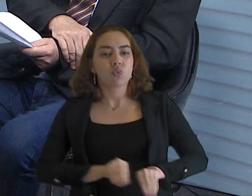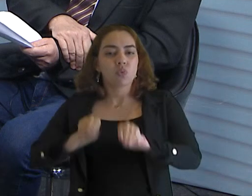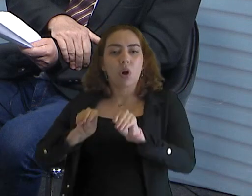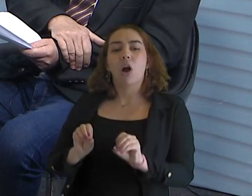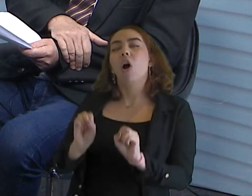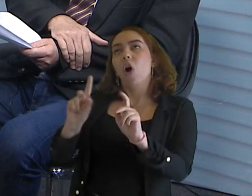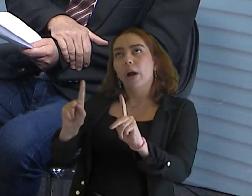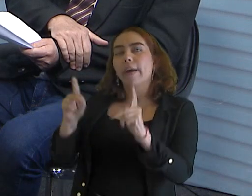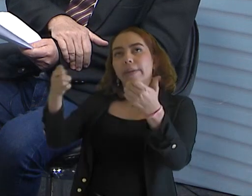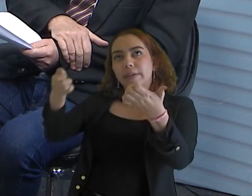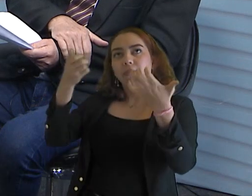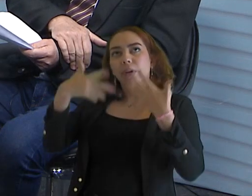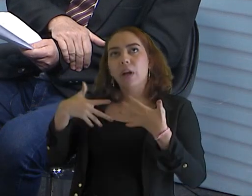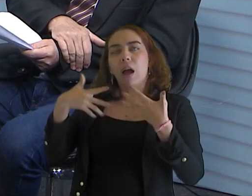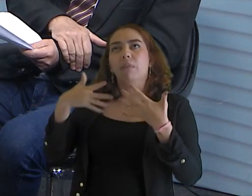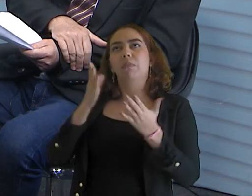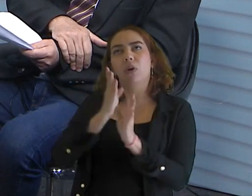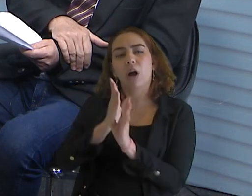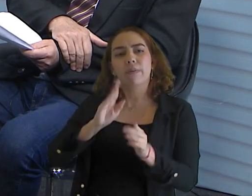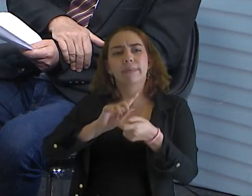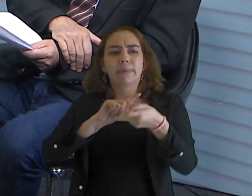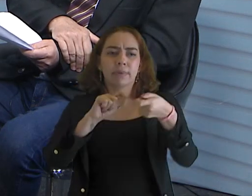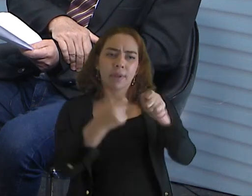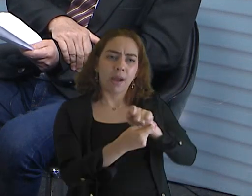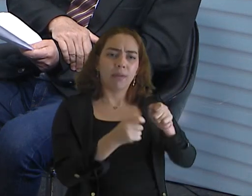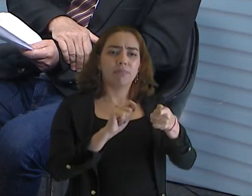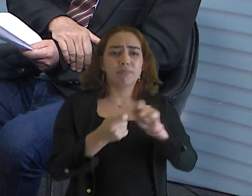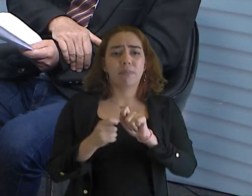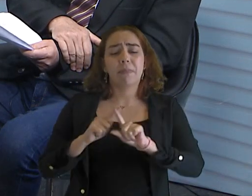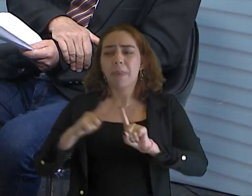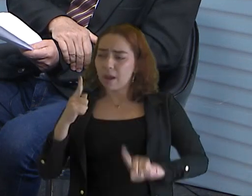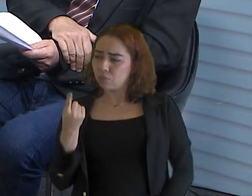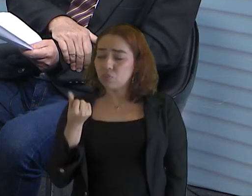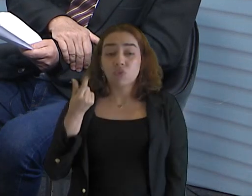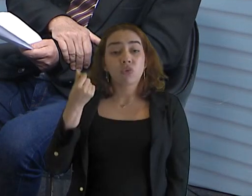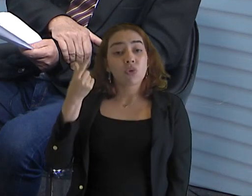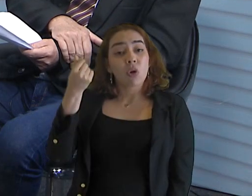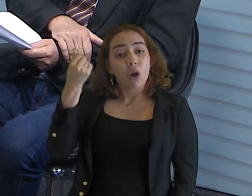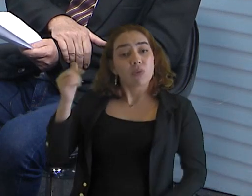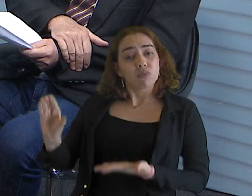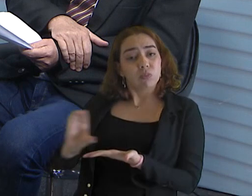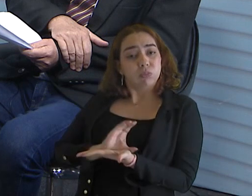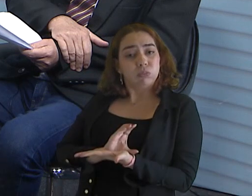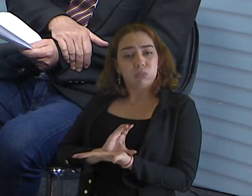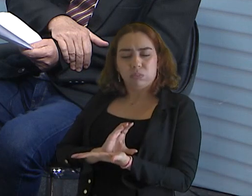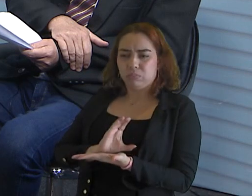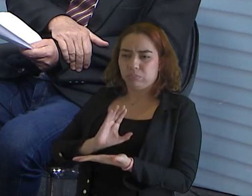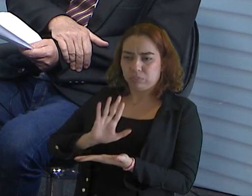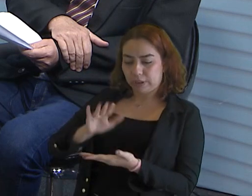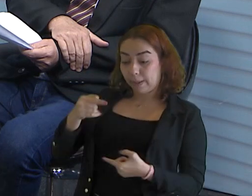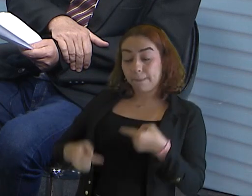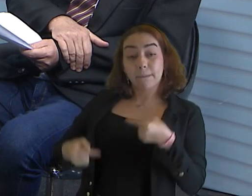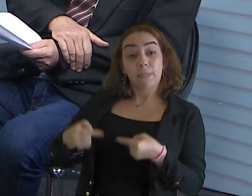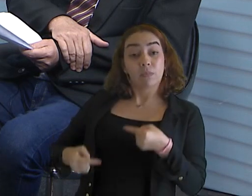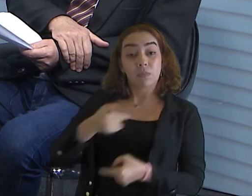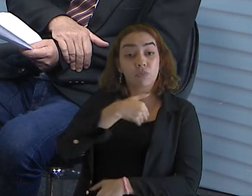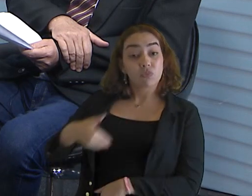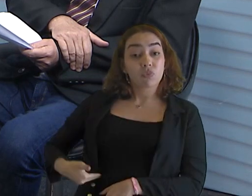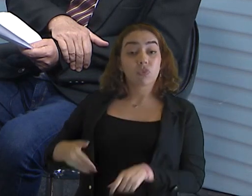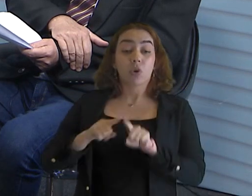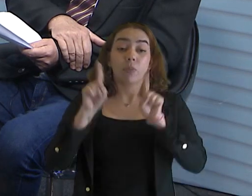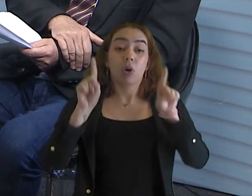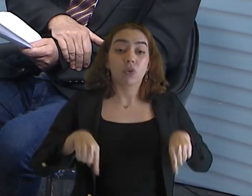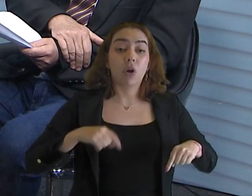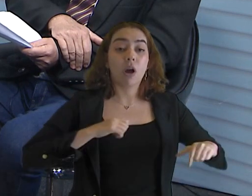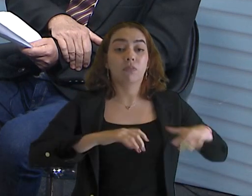Sim. Mas é preciso ele explicar por que ele não aplicou aquele recurso que estava previsto para ele. Gastar com aquela política pública. Porque é deixar de fazer a política